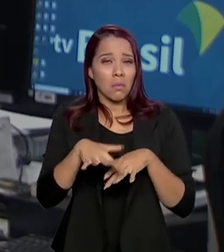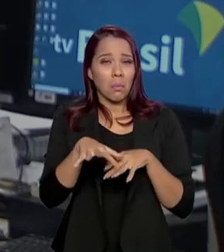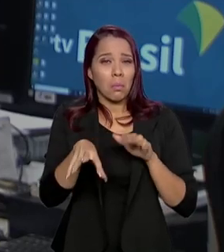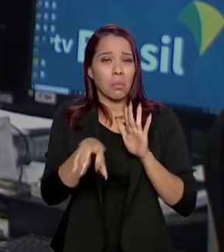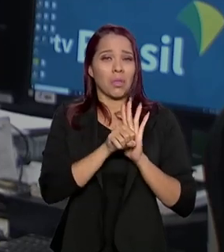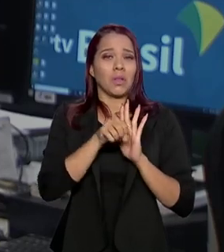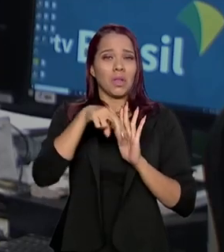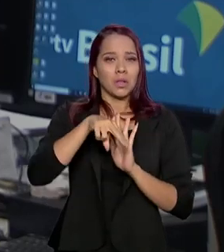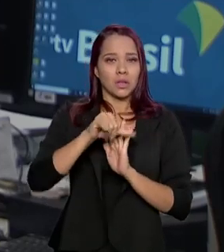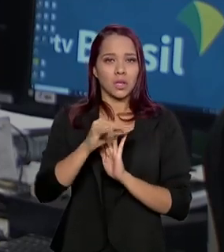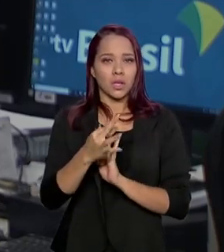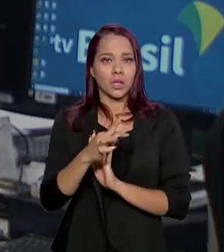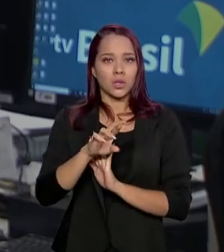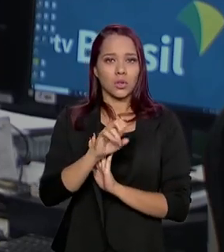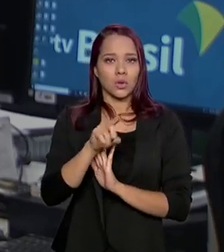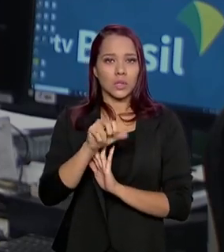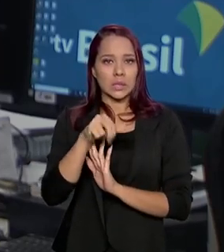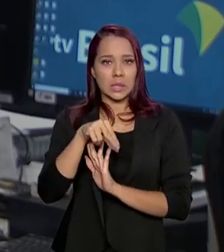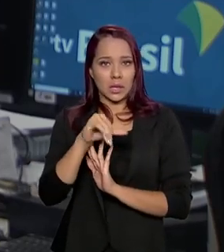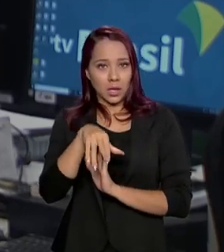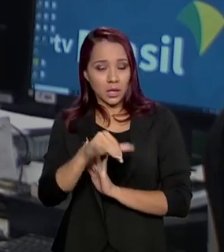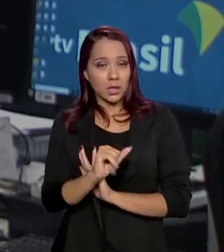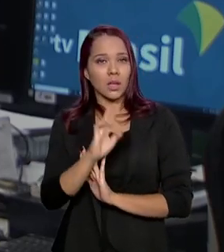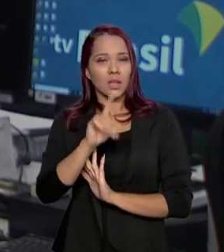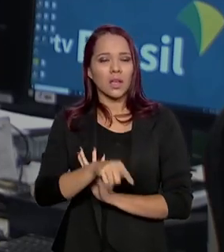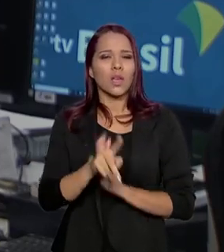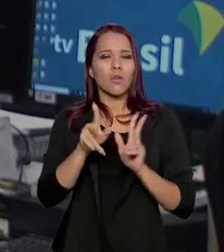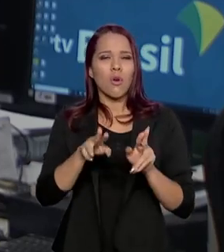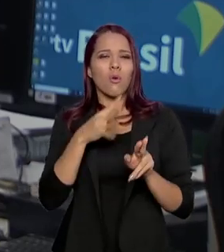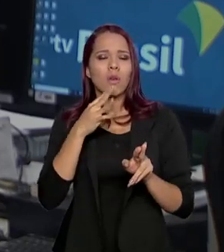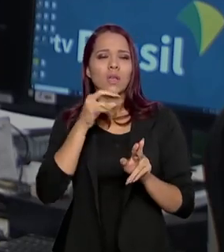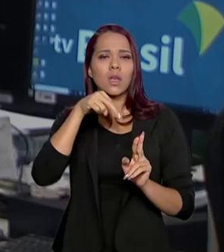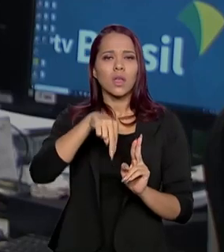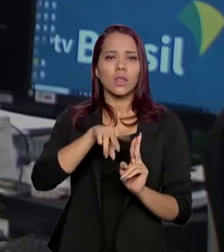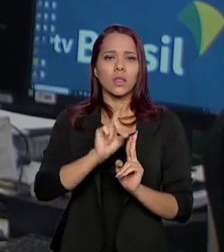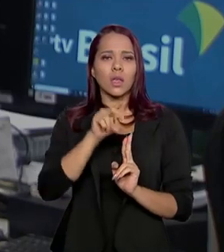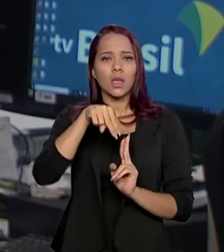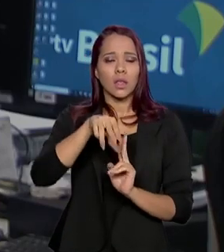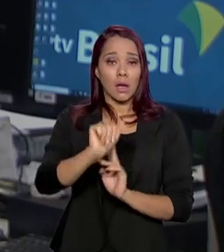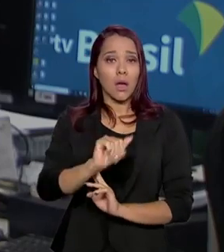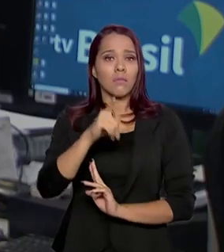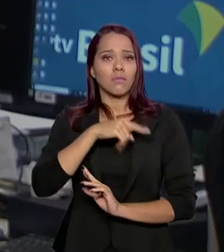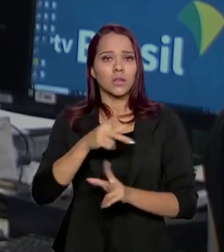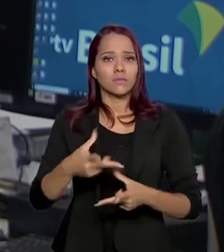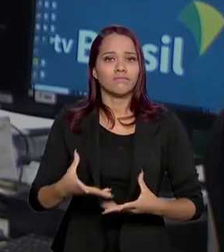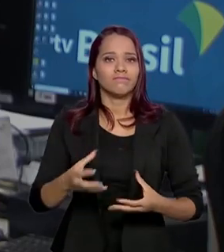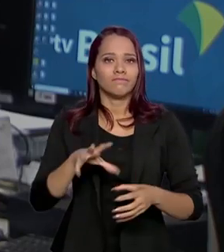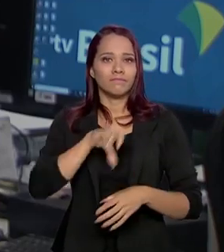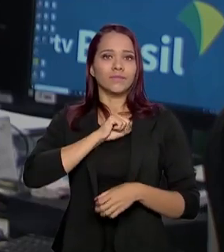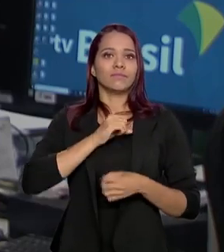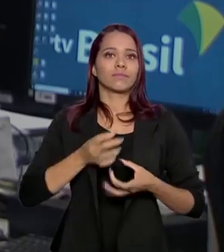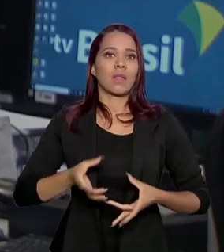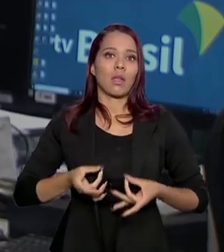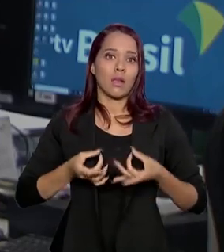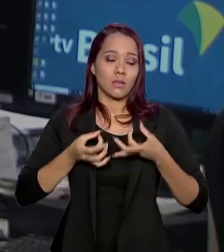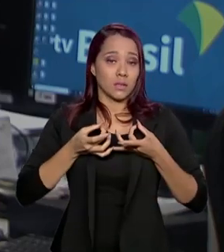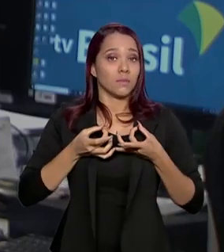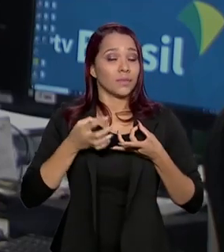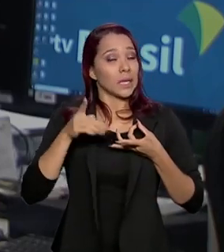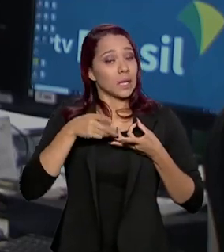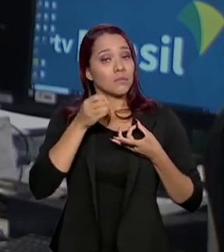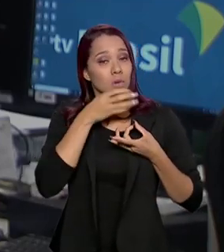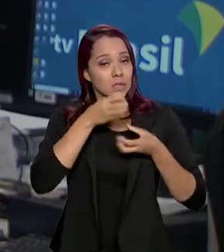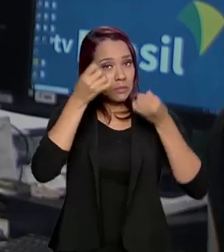de nitrosamina, conhecida como NDMA, que pode causar câncer. É bom a gente deixar claro que essa